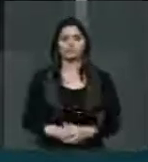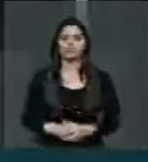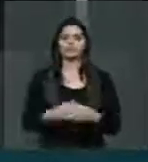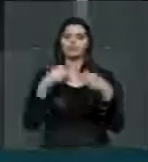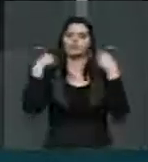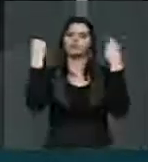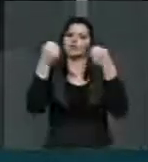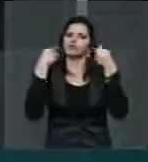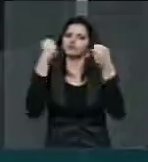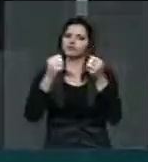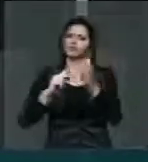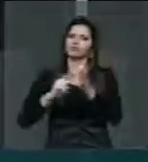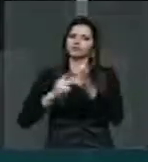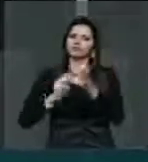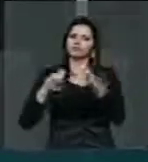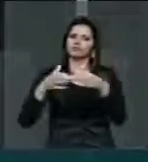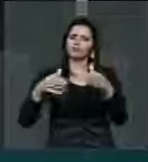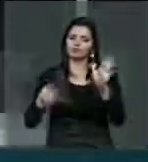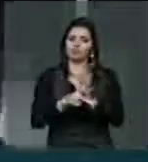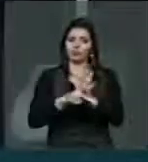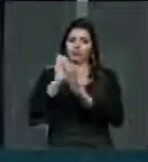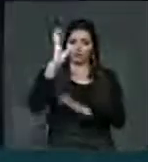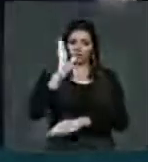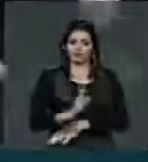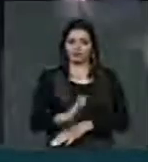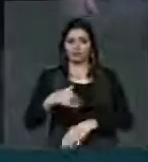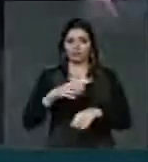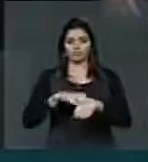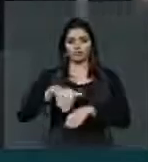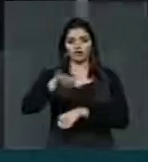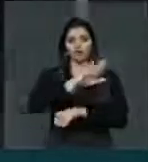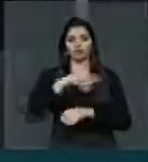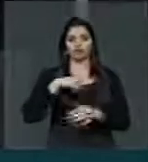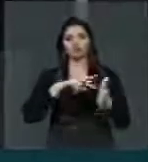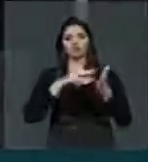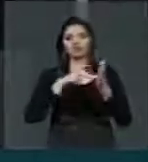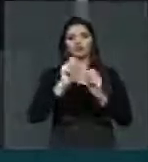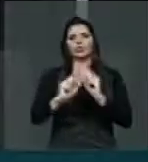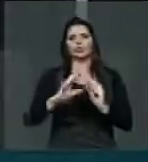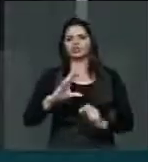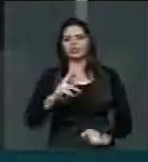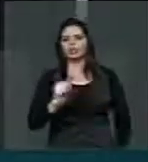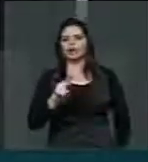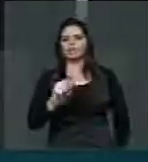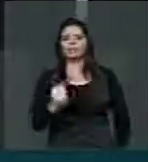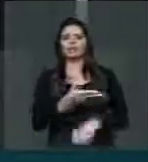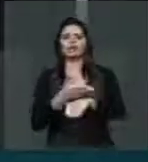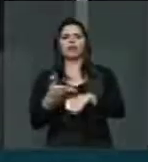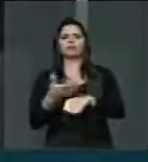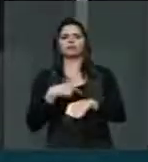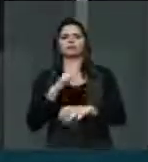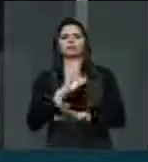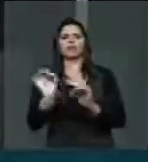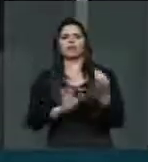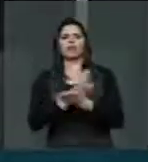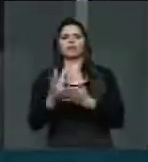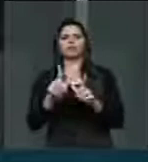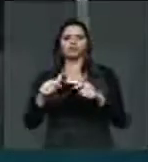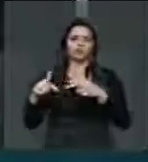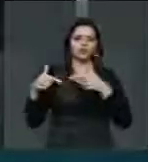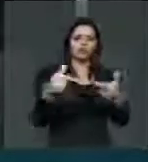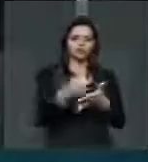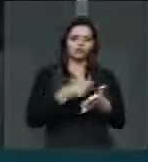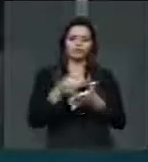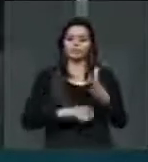movimento sindical brasileiro, na sua maioria virou chapa branca, não encampa mais as